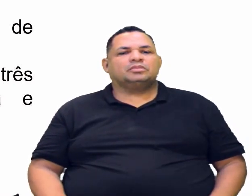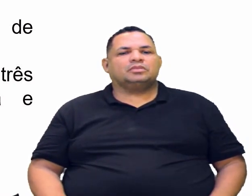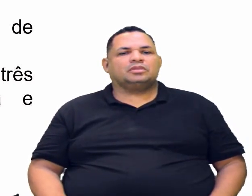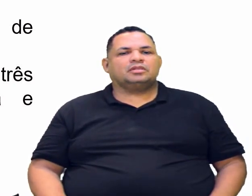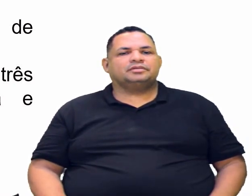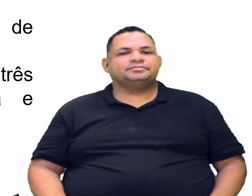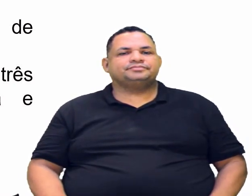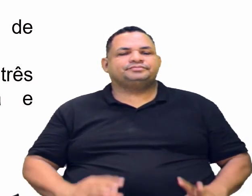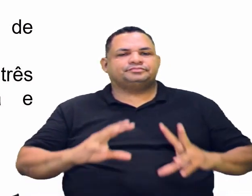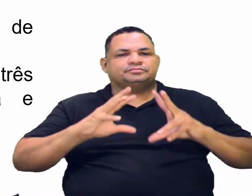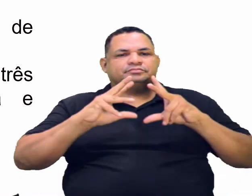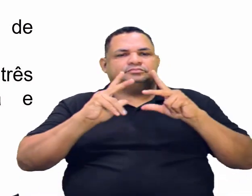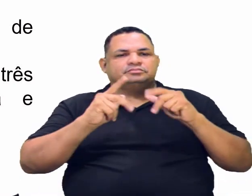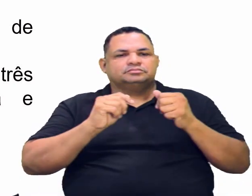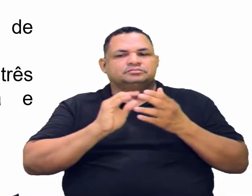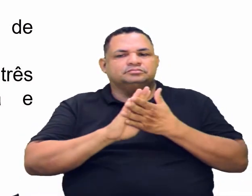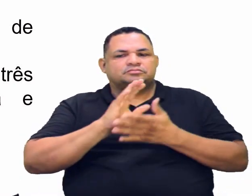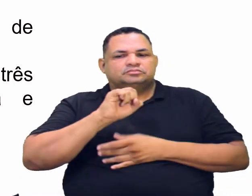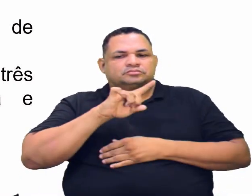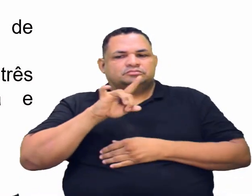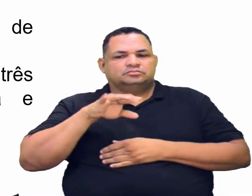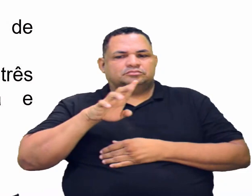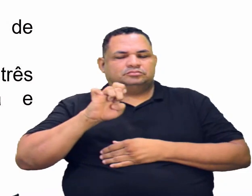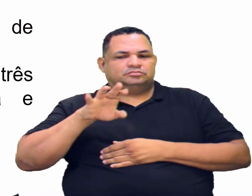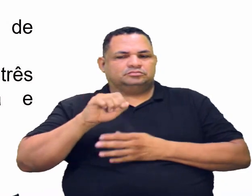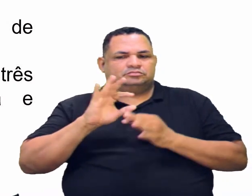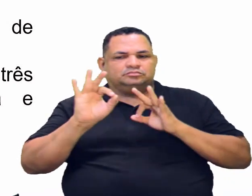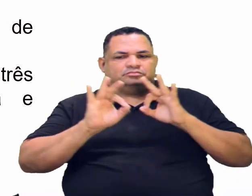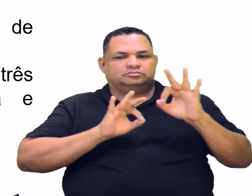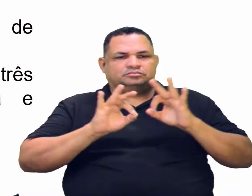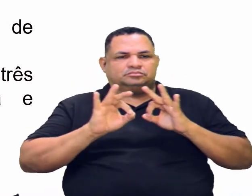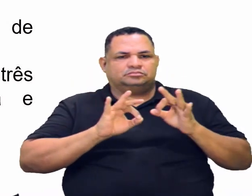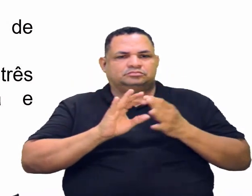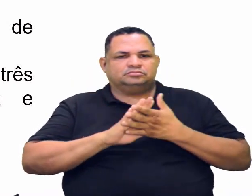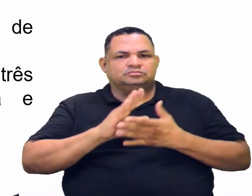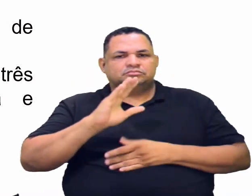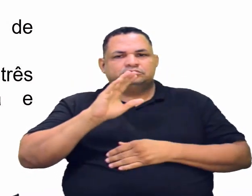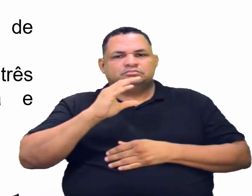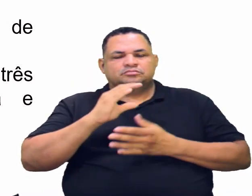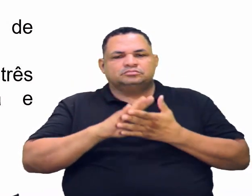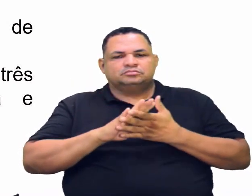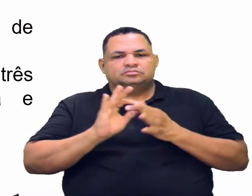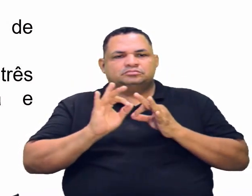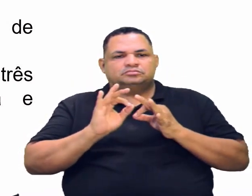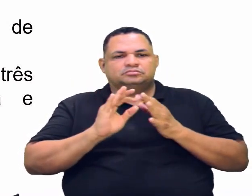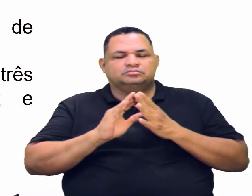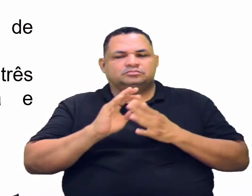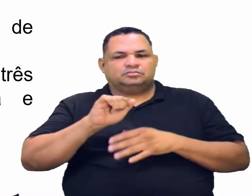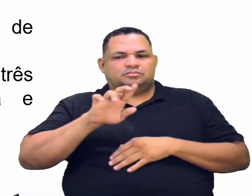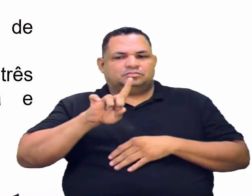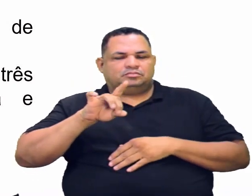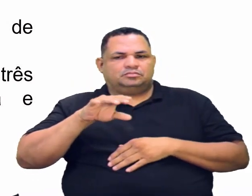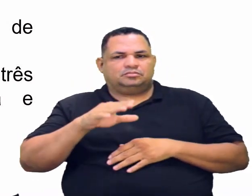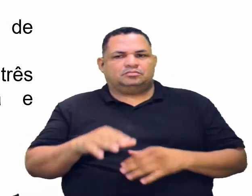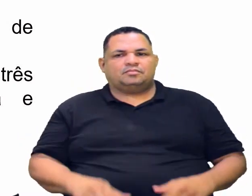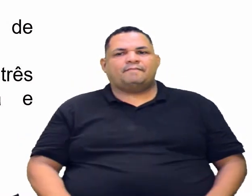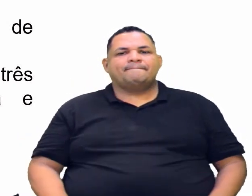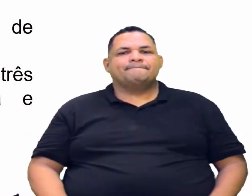produziu toda a ozonólise, a gente sabe que tem formação de cetona, tá aqui, propanona, e de aldeído, tá aqui,